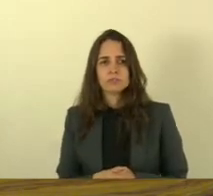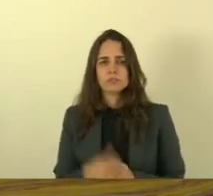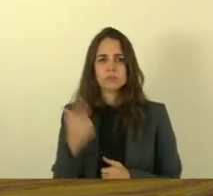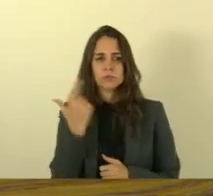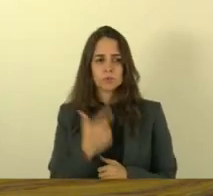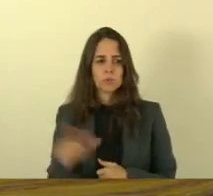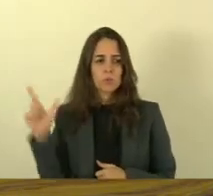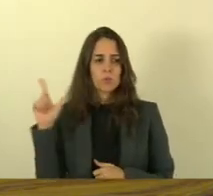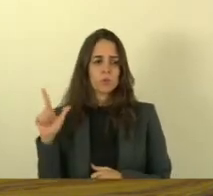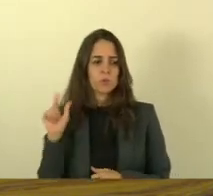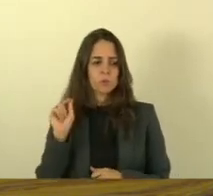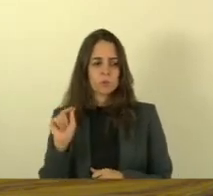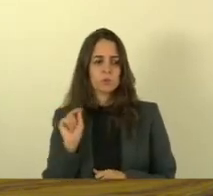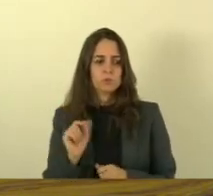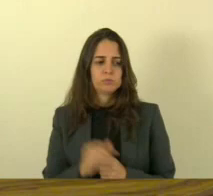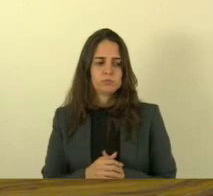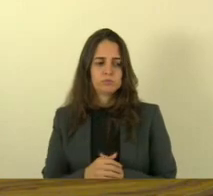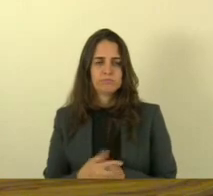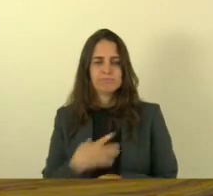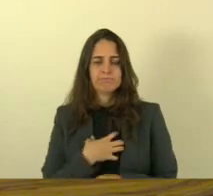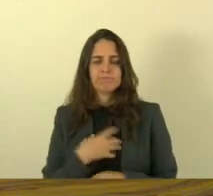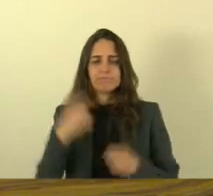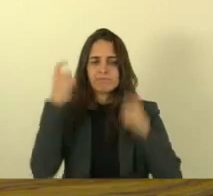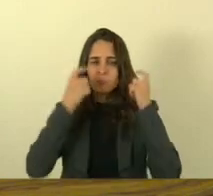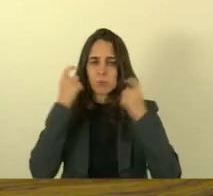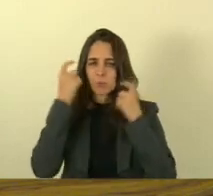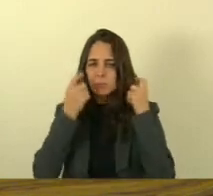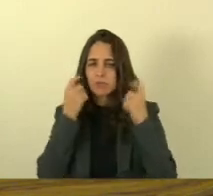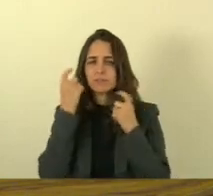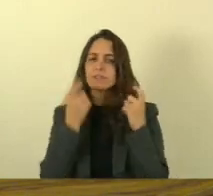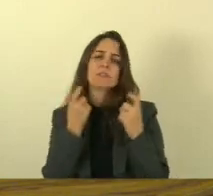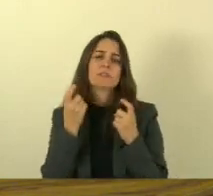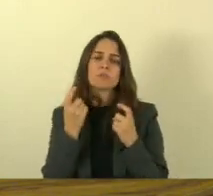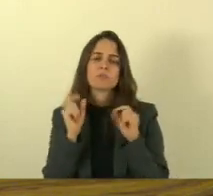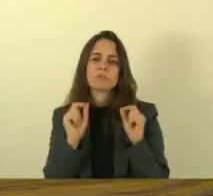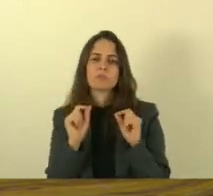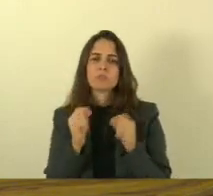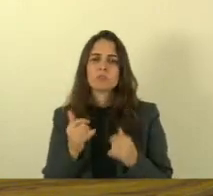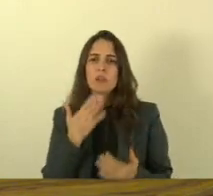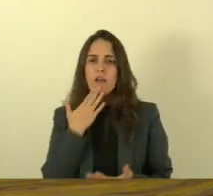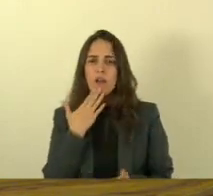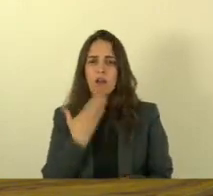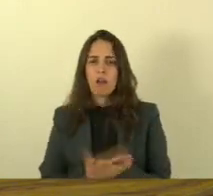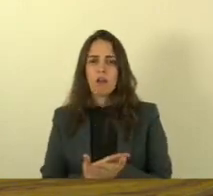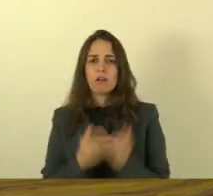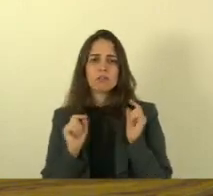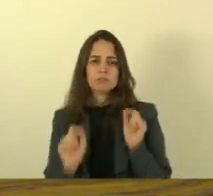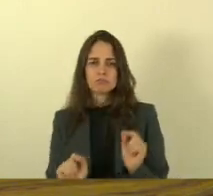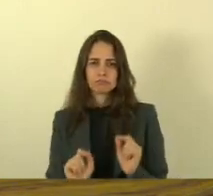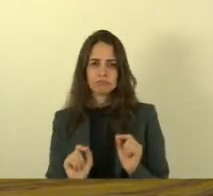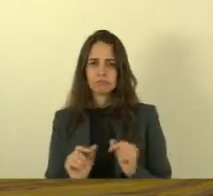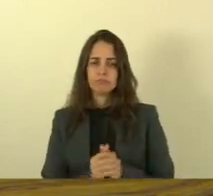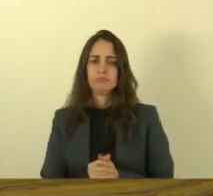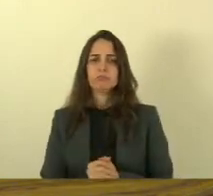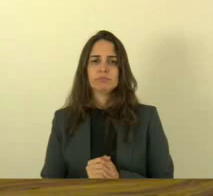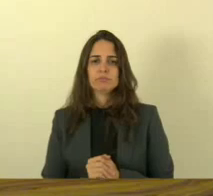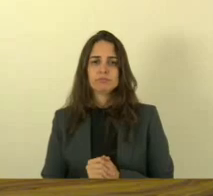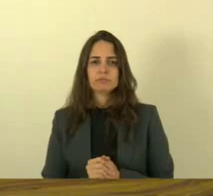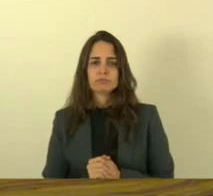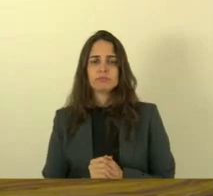outro caso também que tem deixado a gente muito preocupada está recido é o caso do